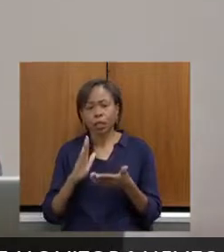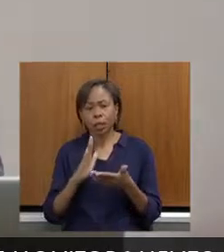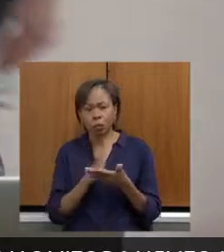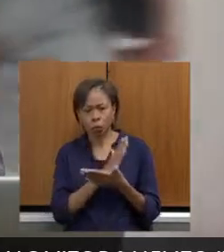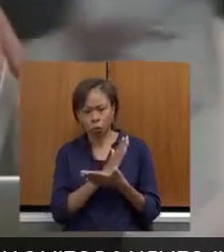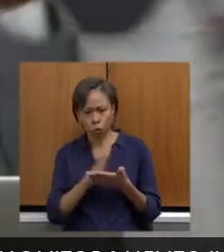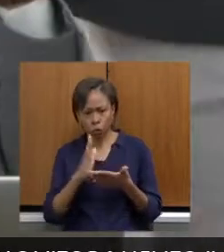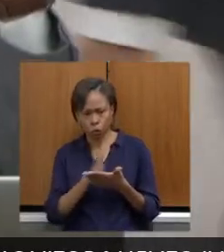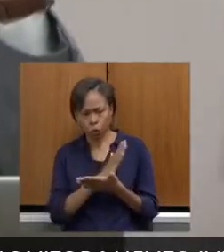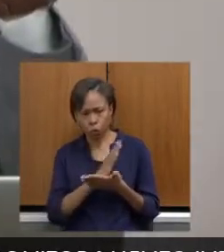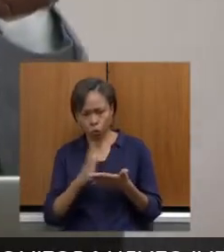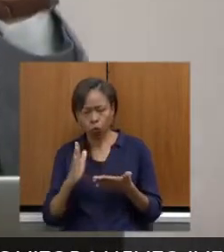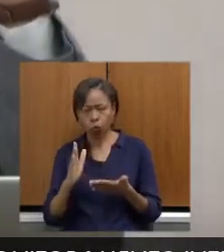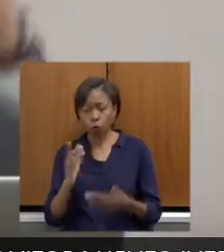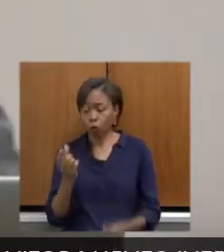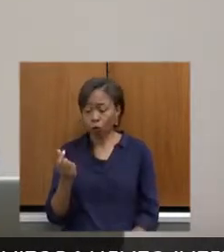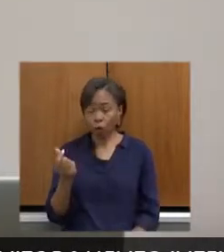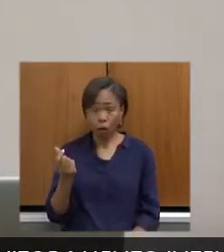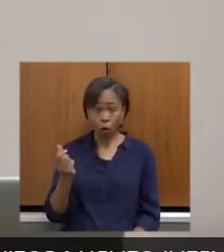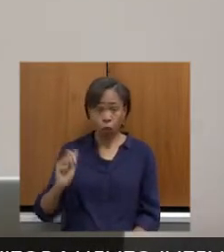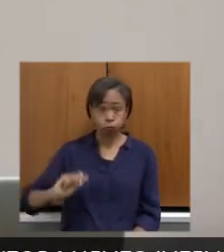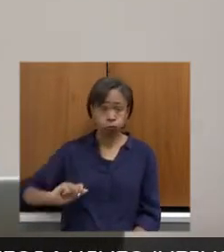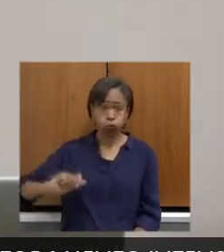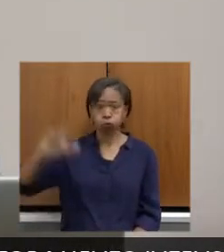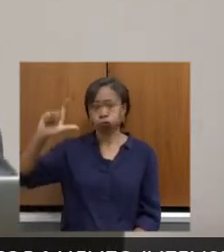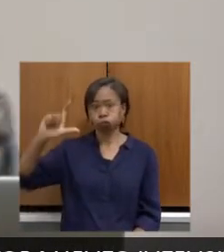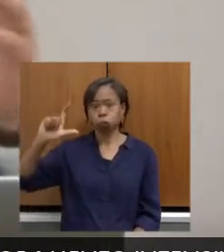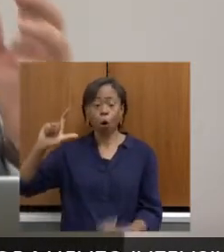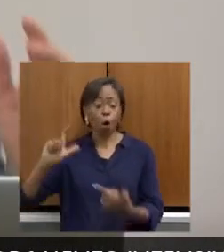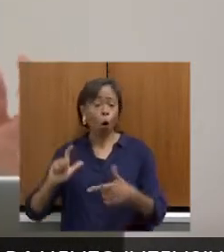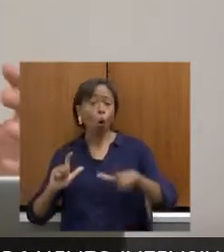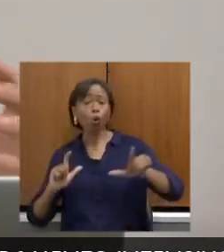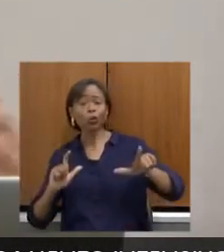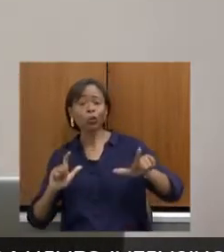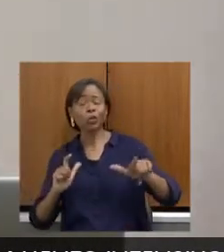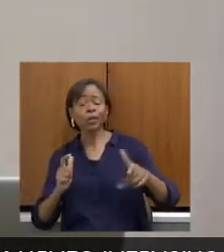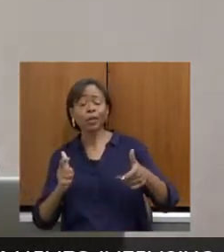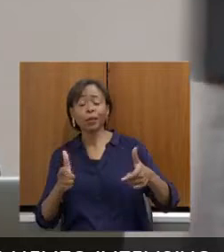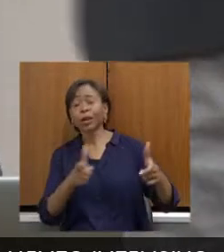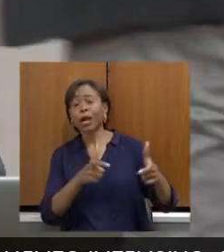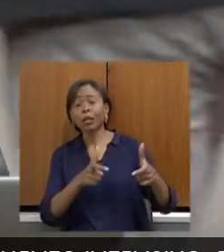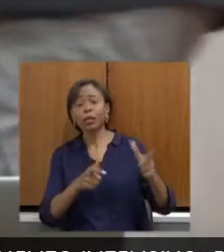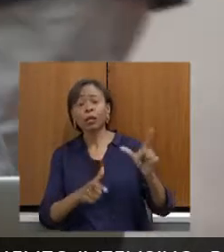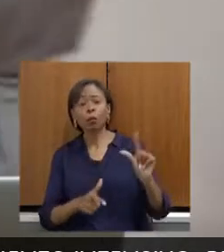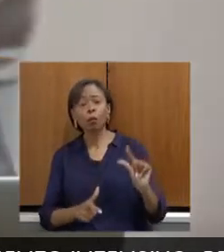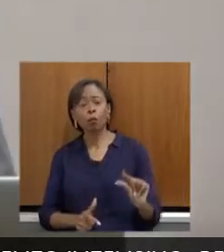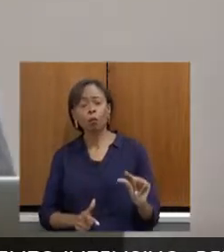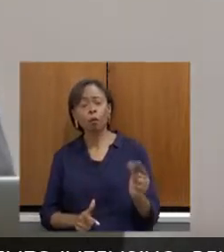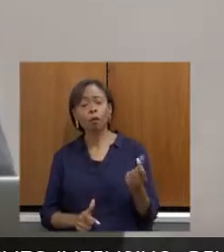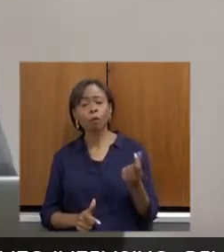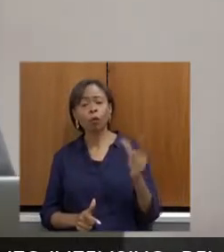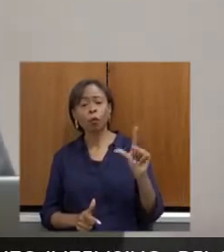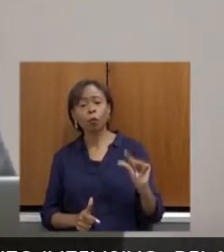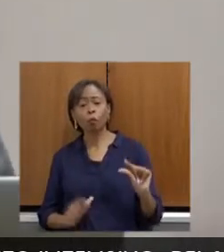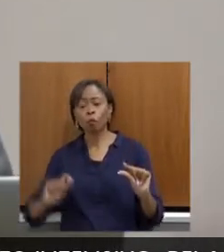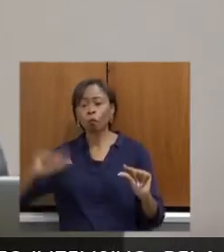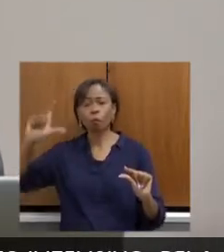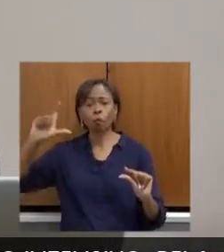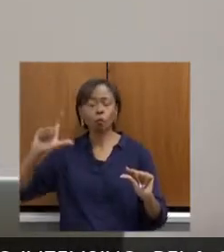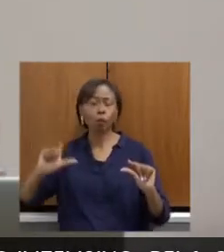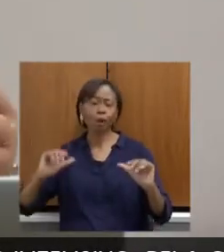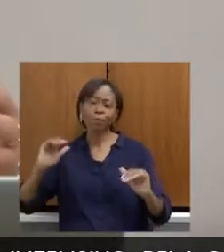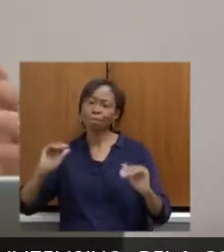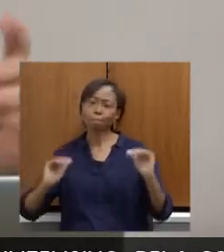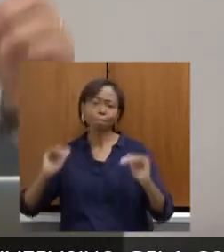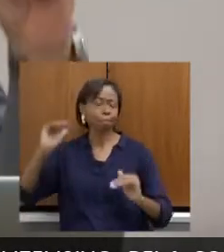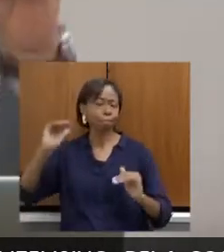alguns com valor alto e outros com nada. Também é uma coisa que nós temos que estar atentos a isso, quando você diz que